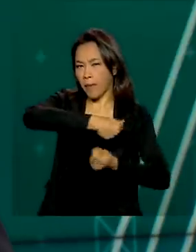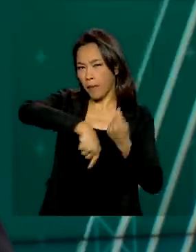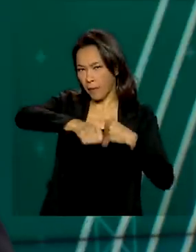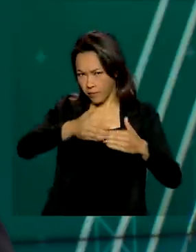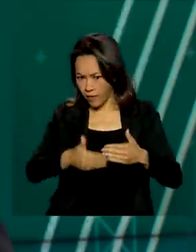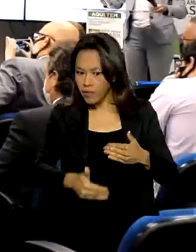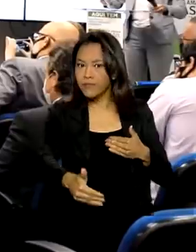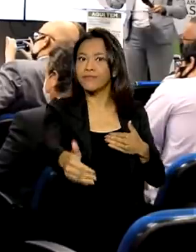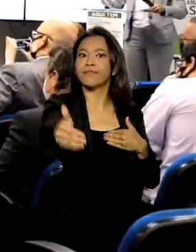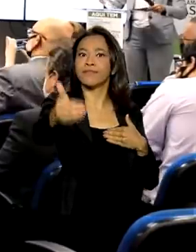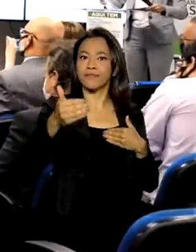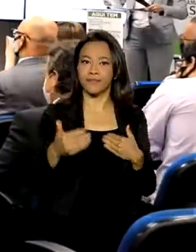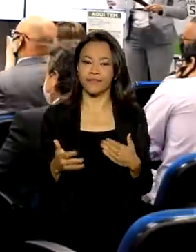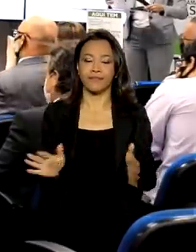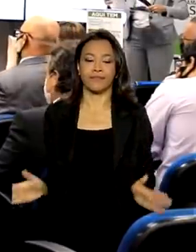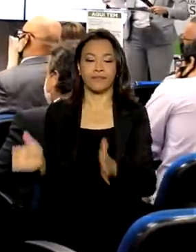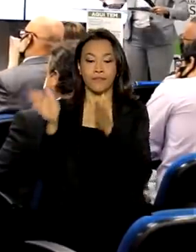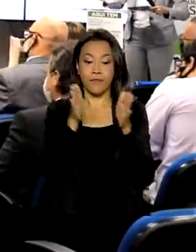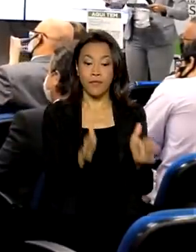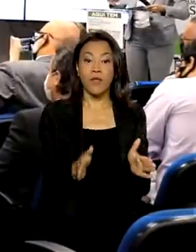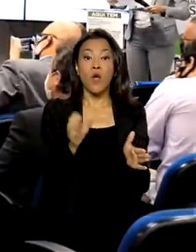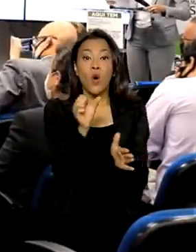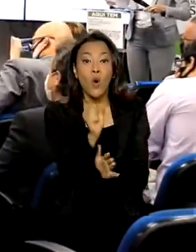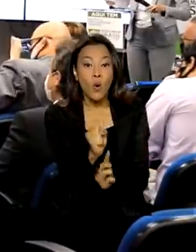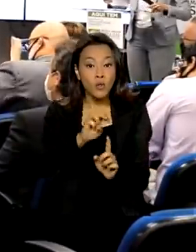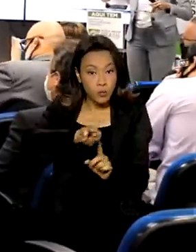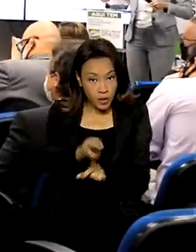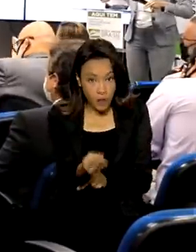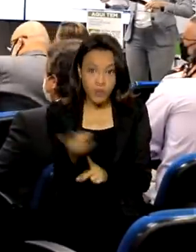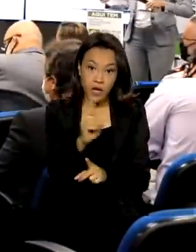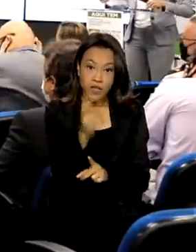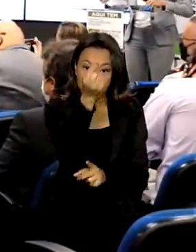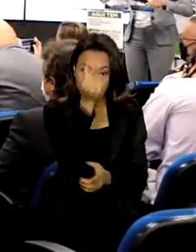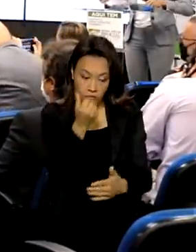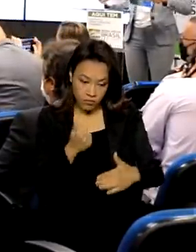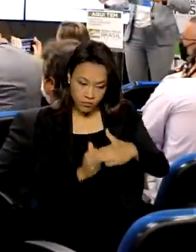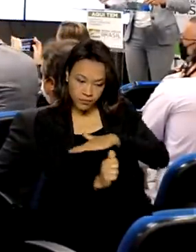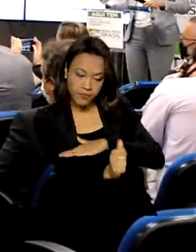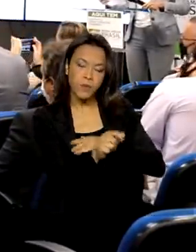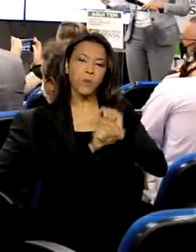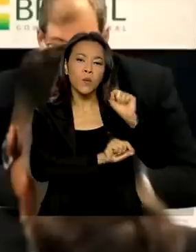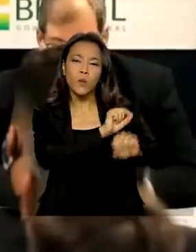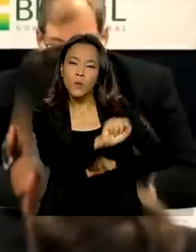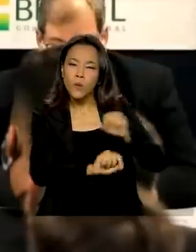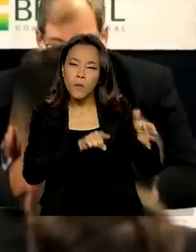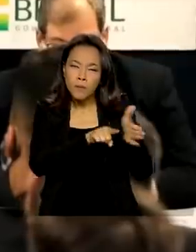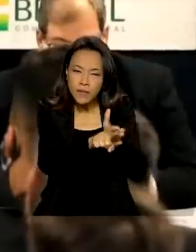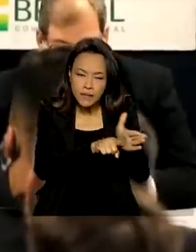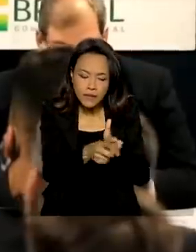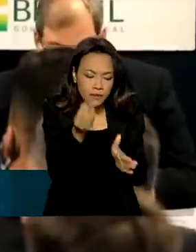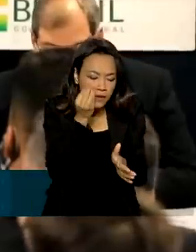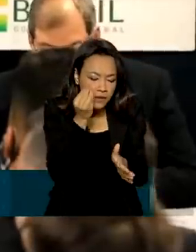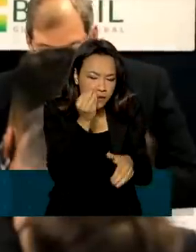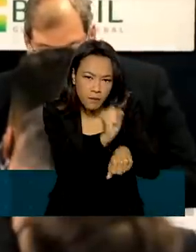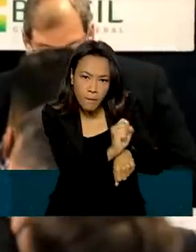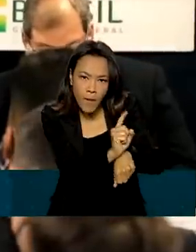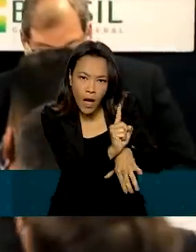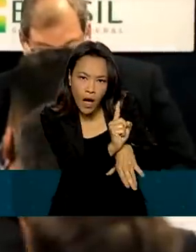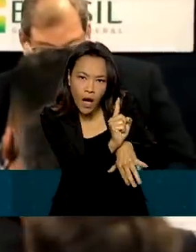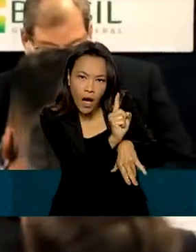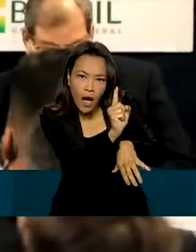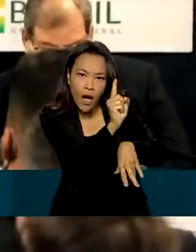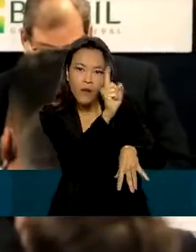próximos anos. Oito milhões de reais serão investidos no desenvolvimento de protótipo de foguete de